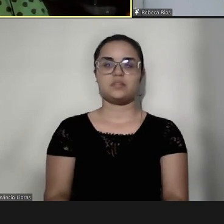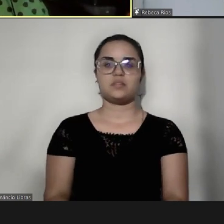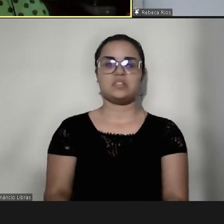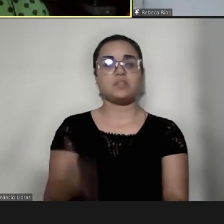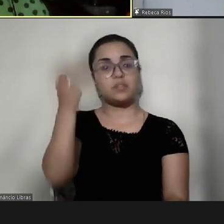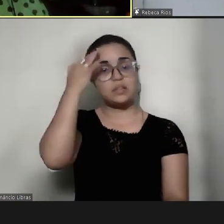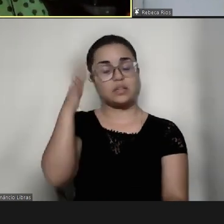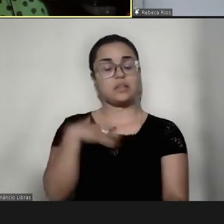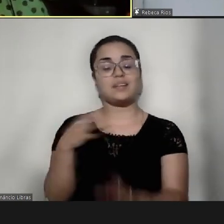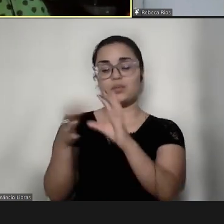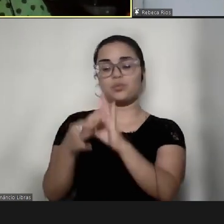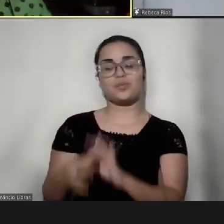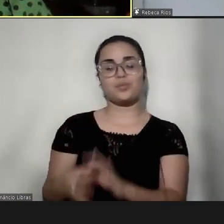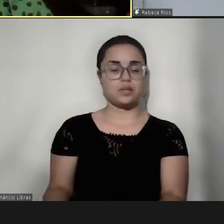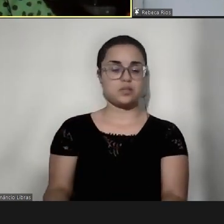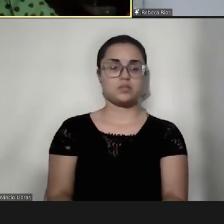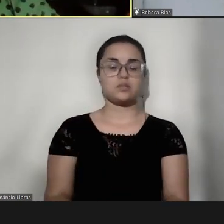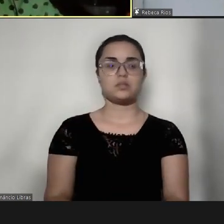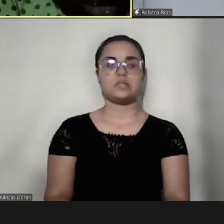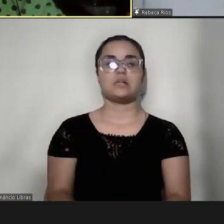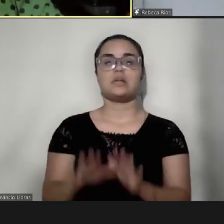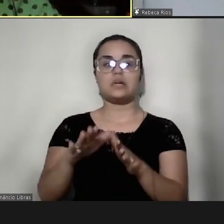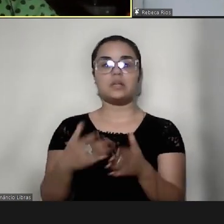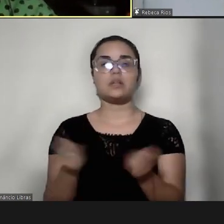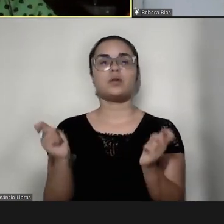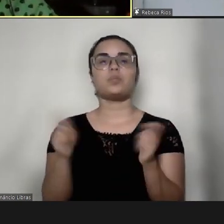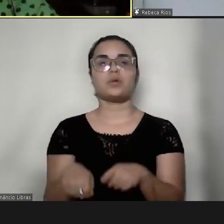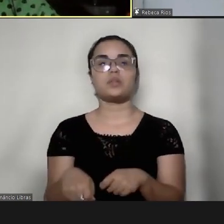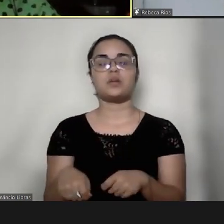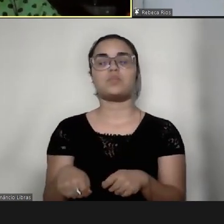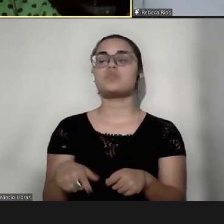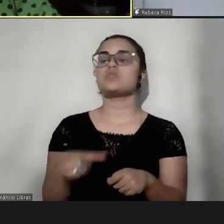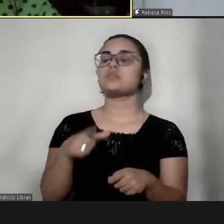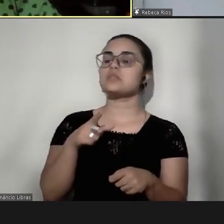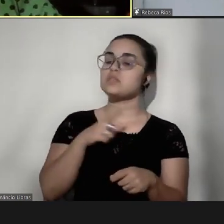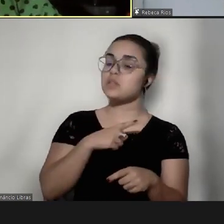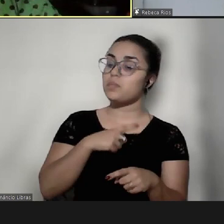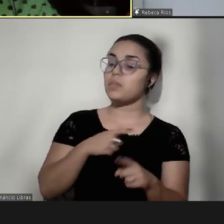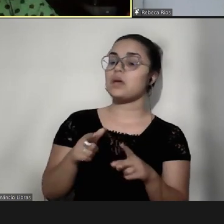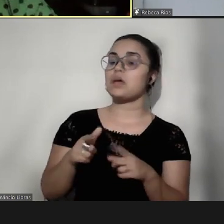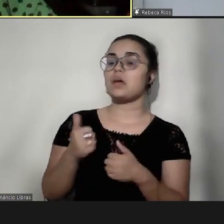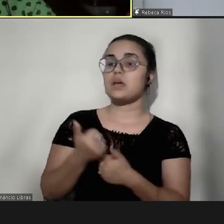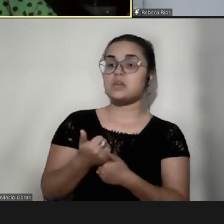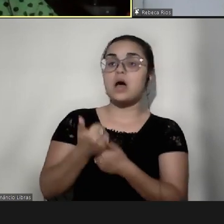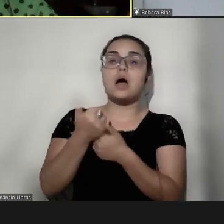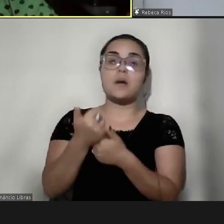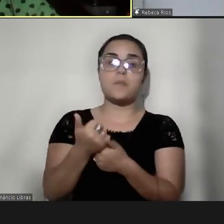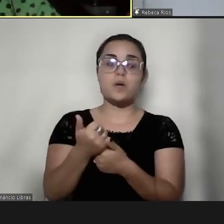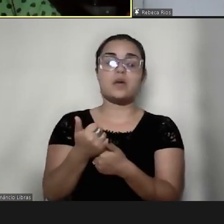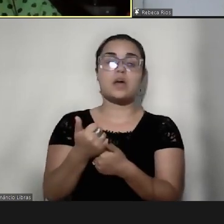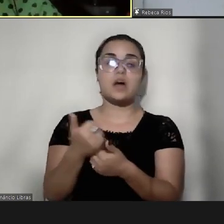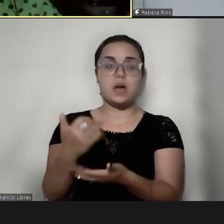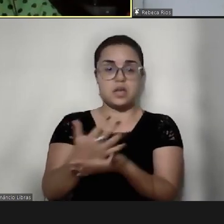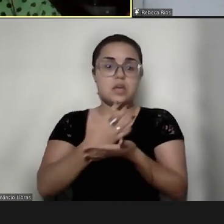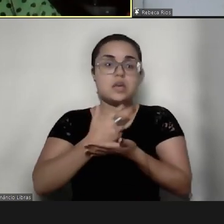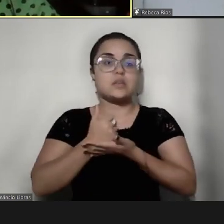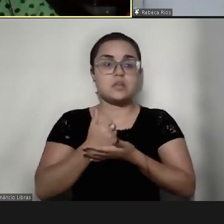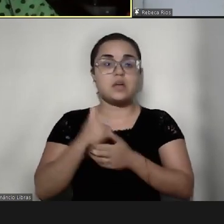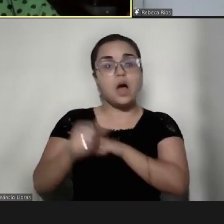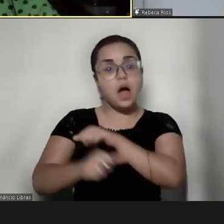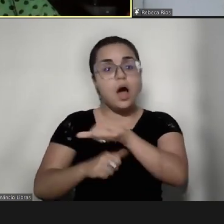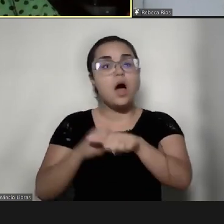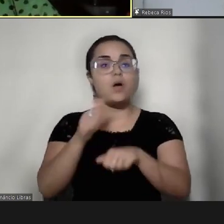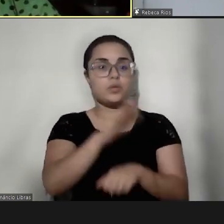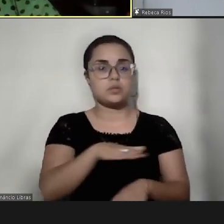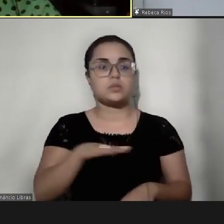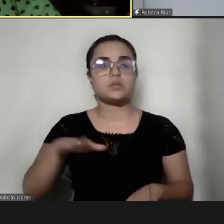contexto, então, né, a gente poder ser também essa testemunha auxiliadora para as outras,